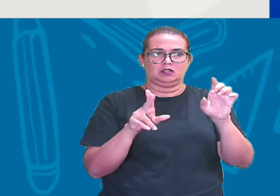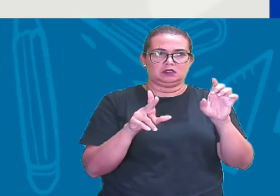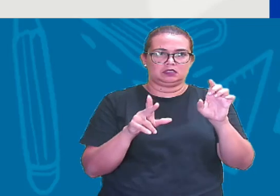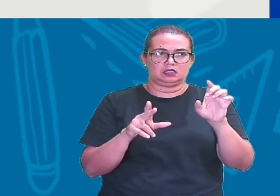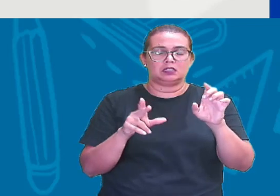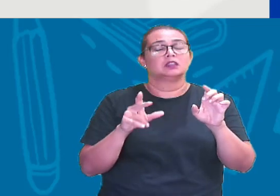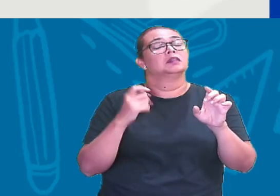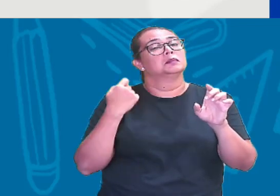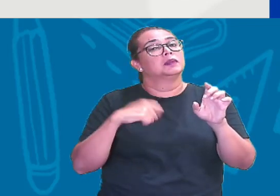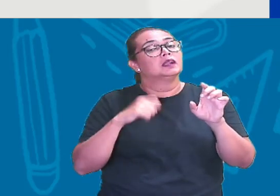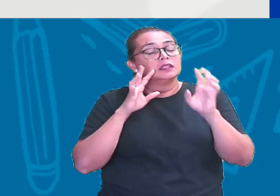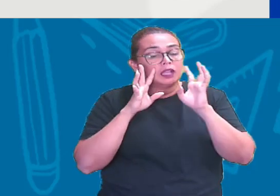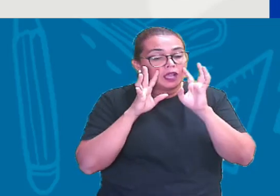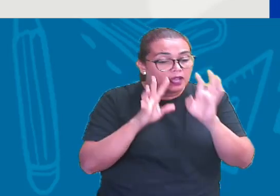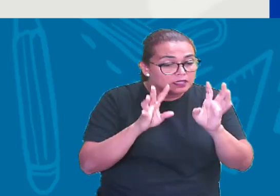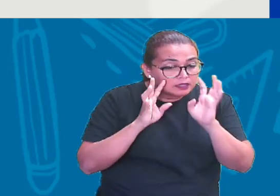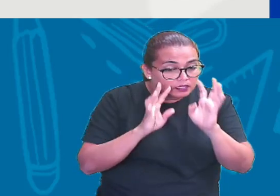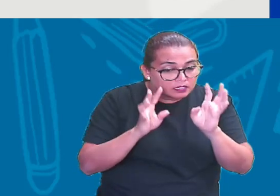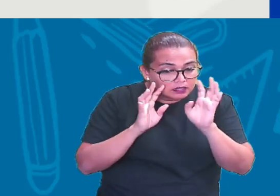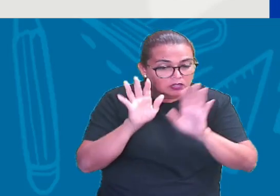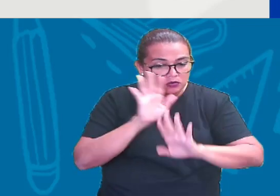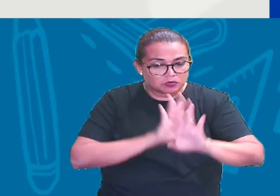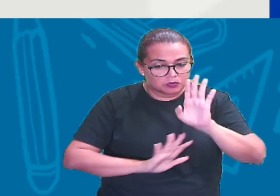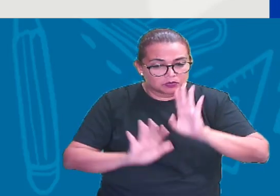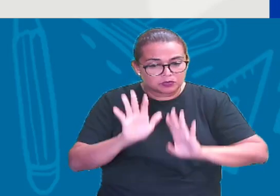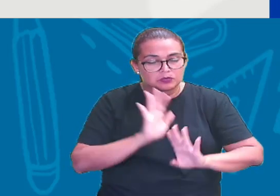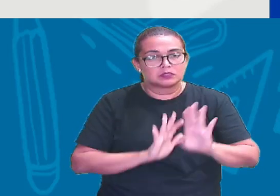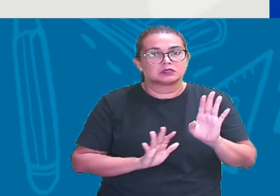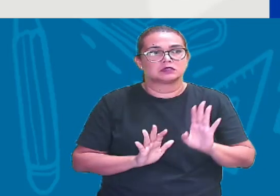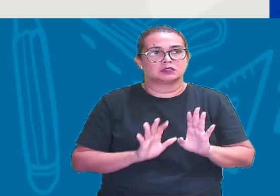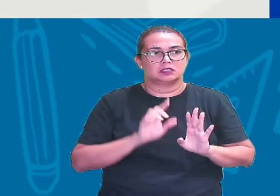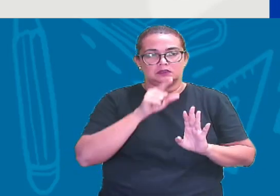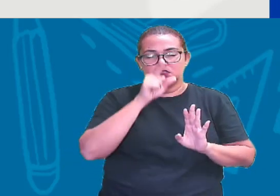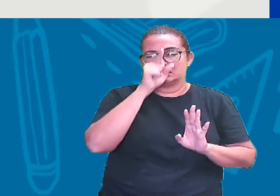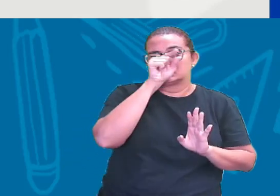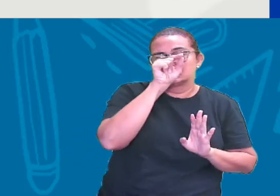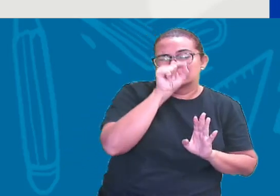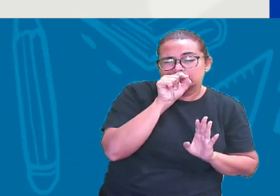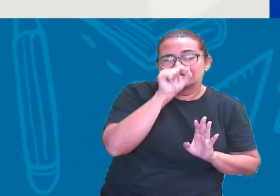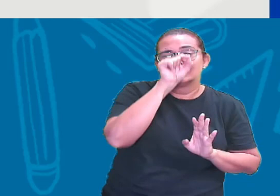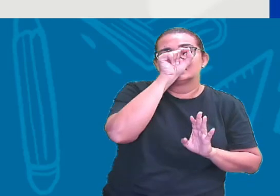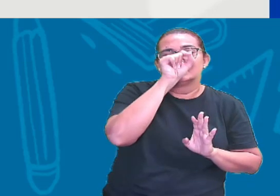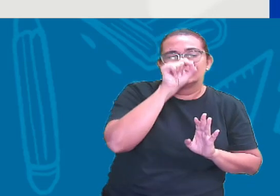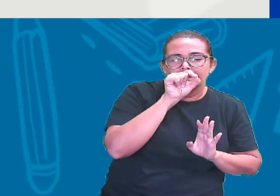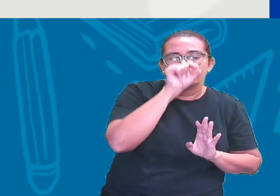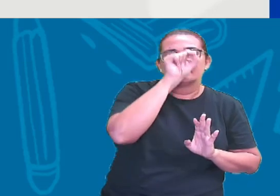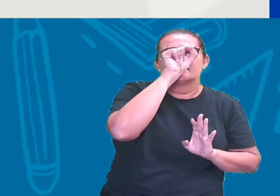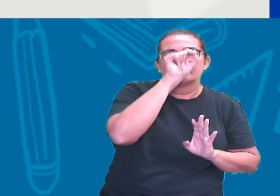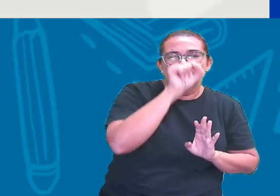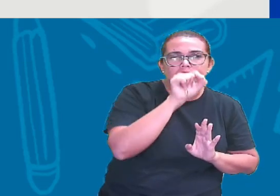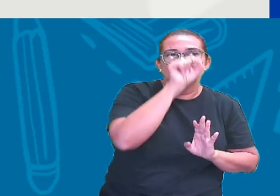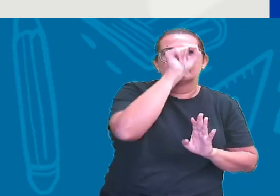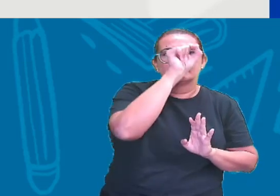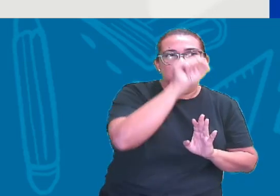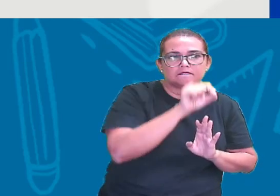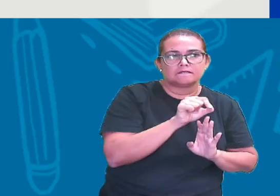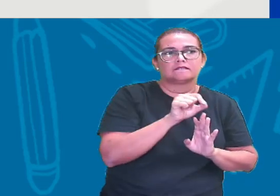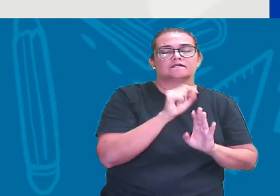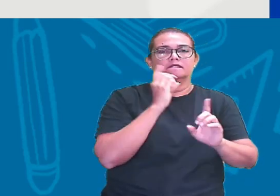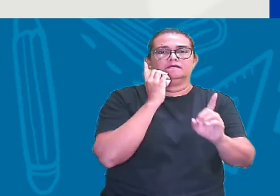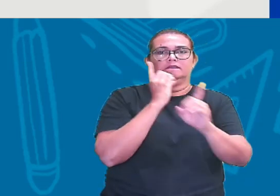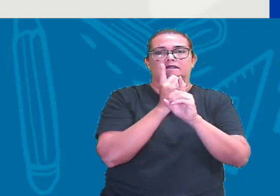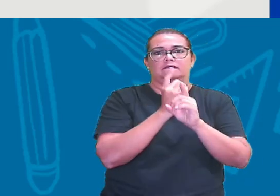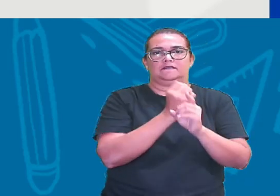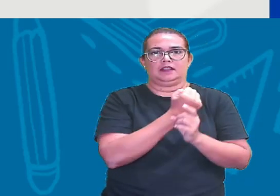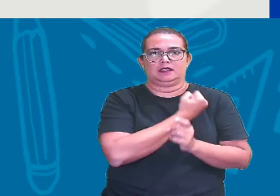Cuidado Tá certo? Na hora De fazer os tracinhos Da localização Dos nossos